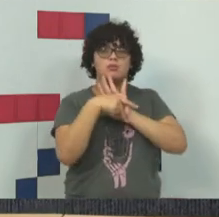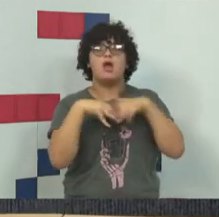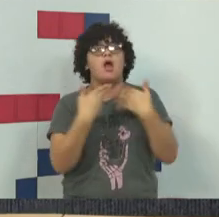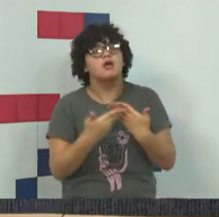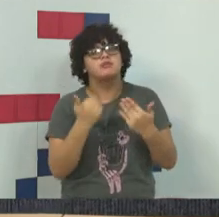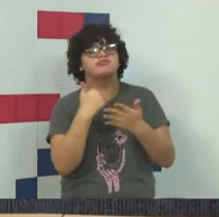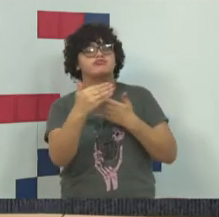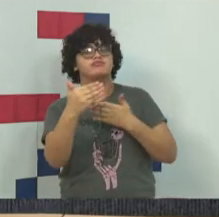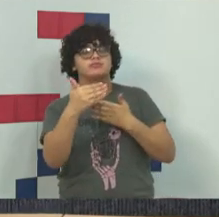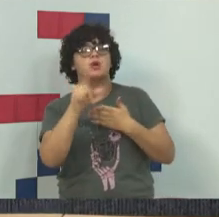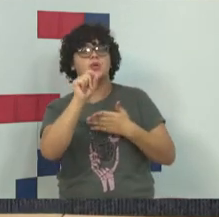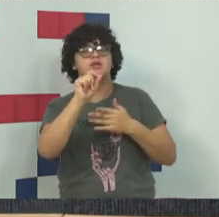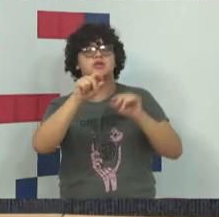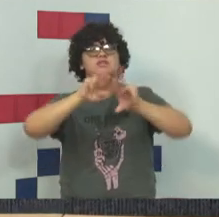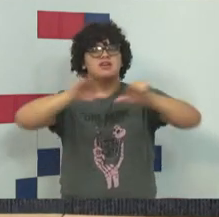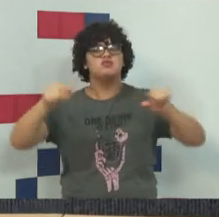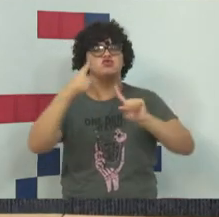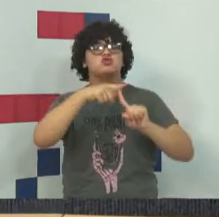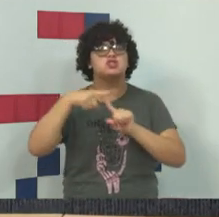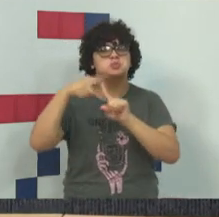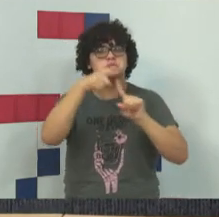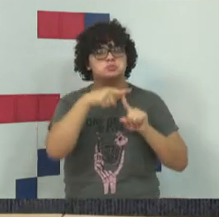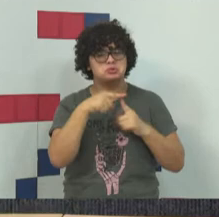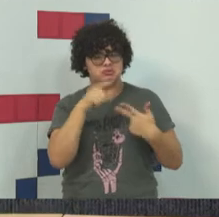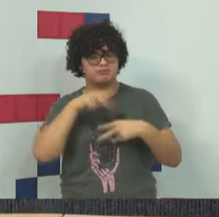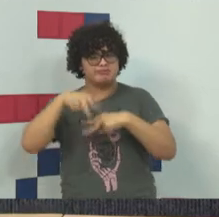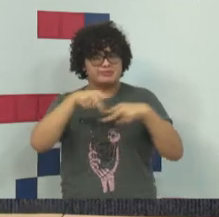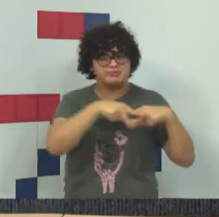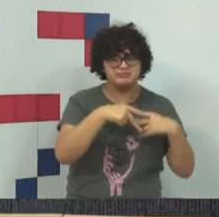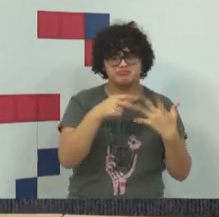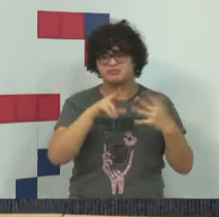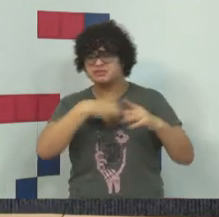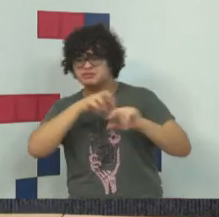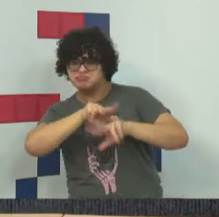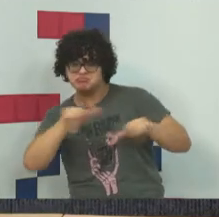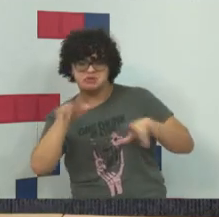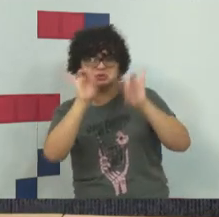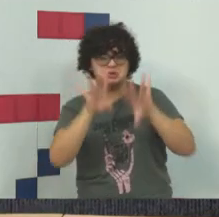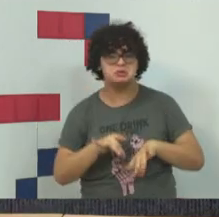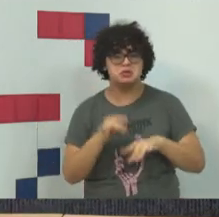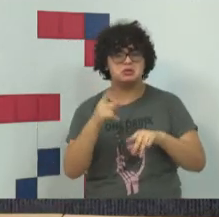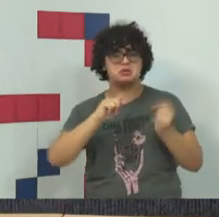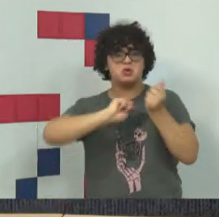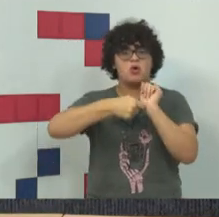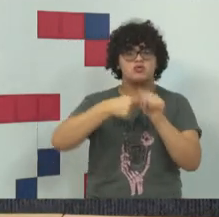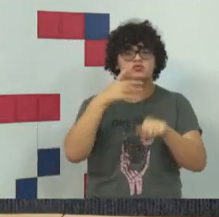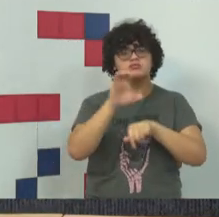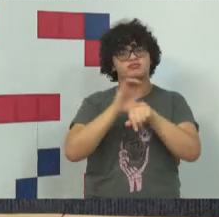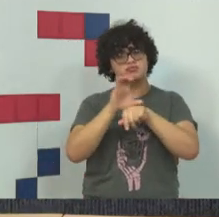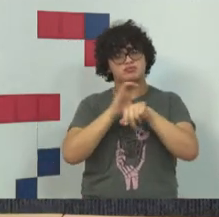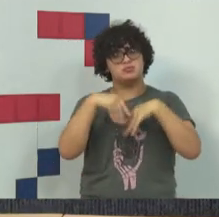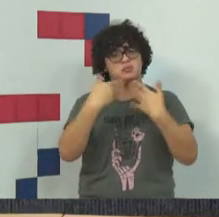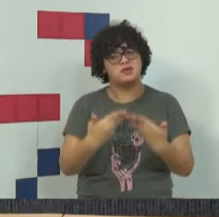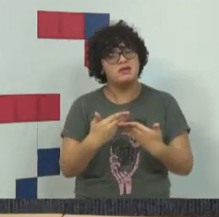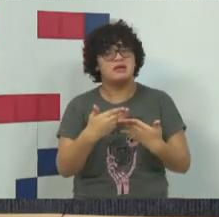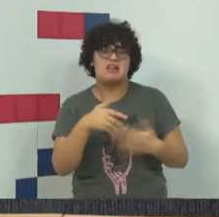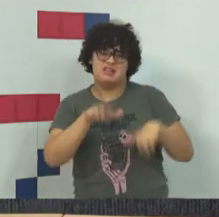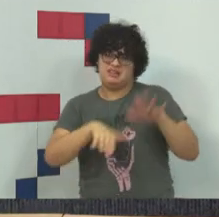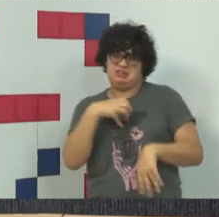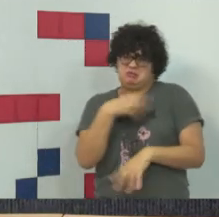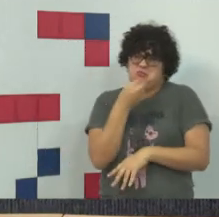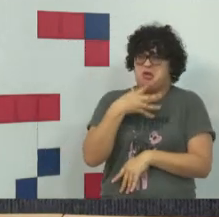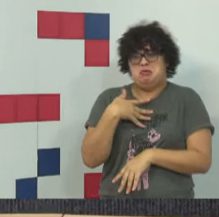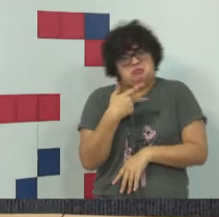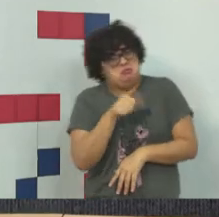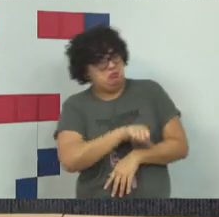aderindo, os tipos penais foram sendo agregados à parte especial do código penal. Mal ou bem, nós temos